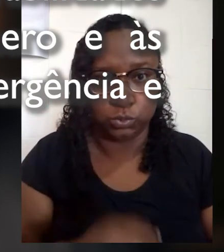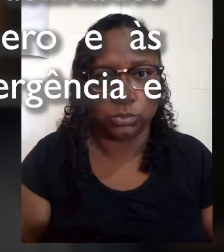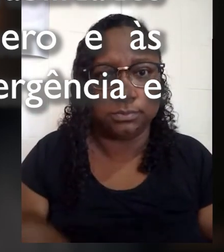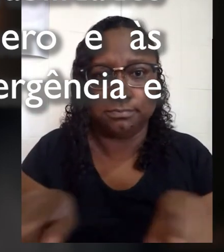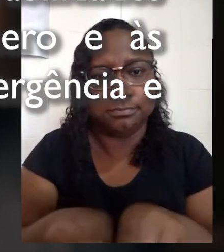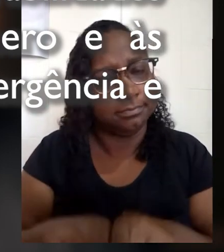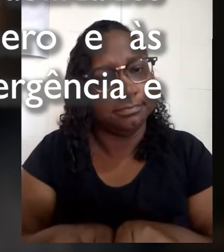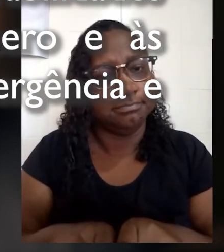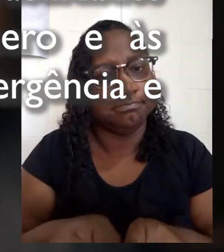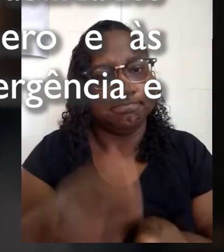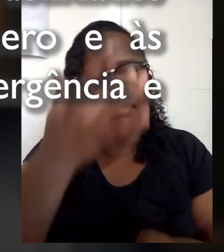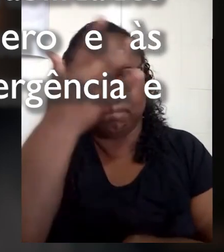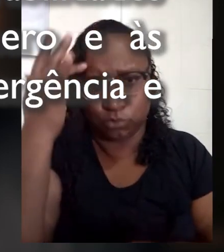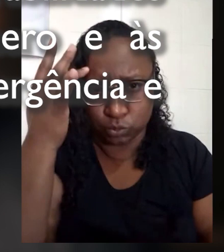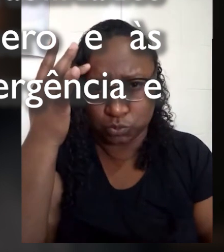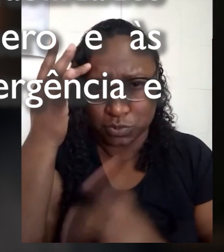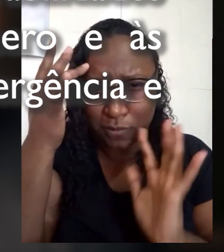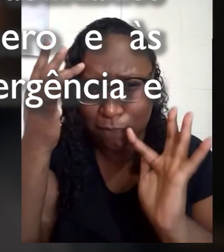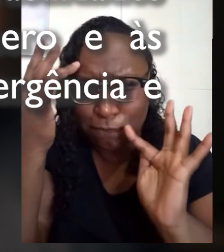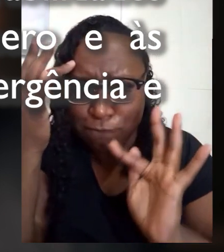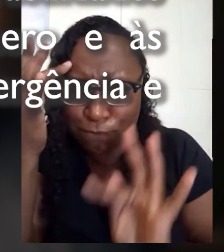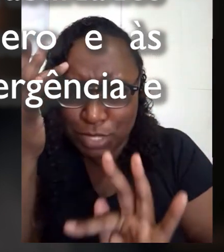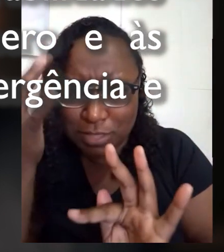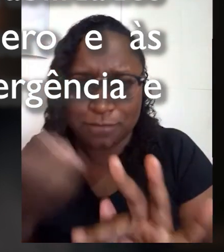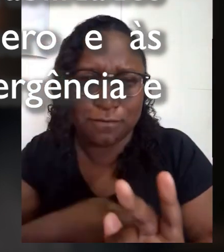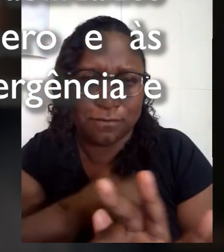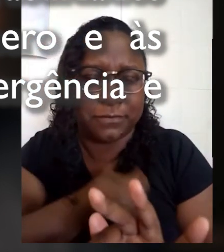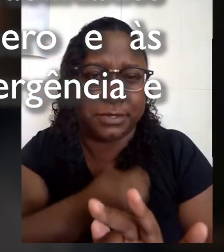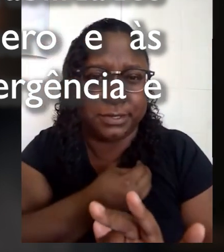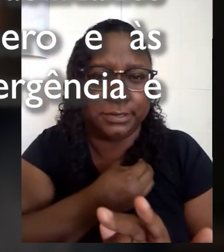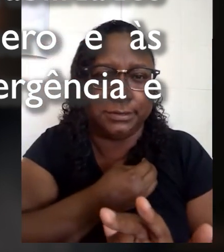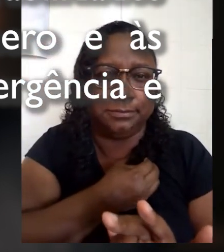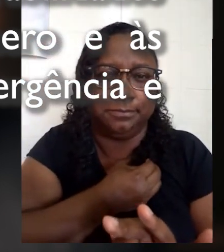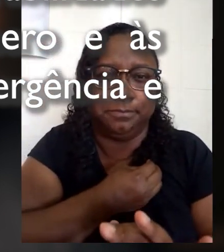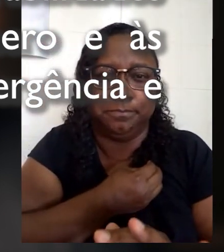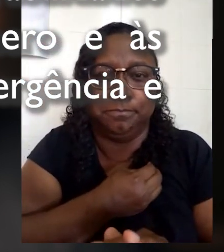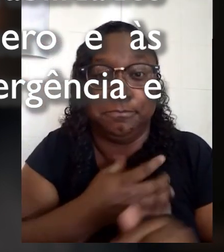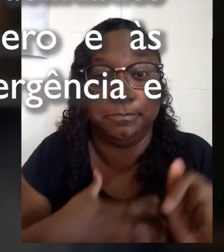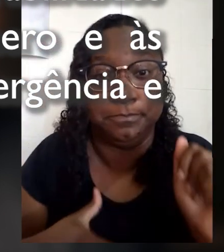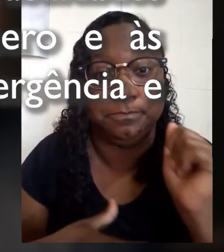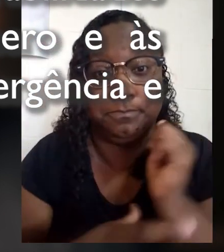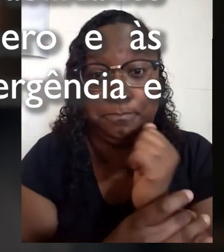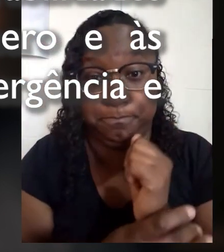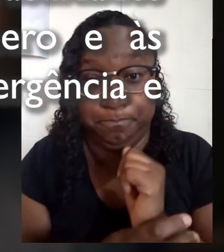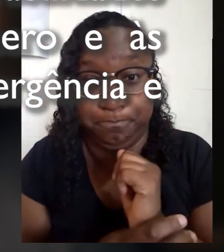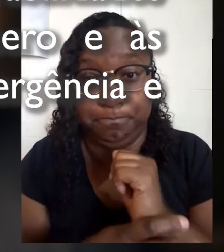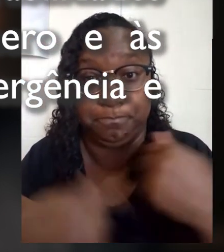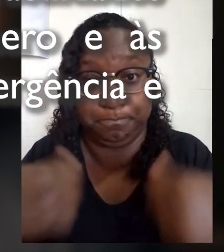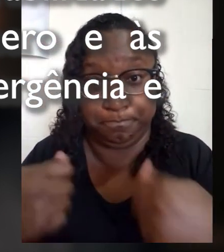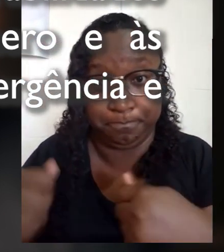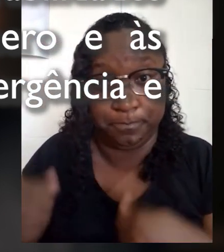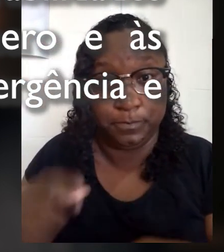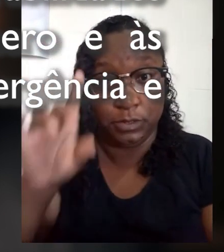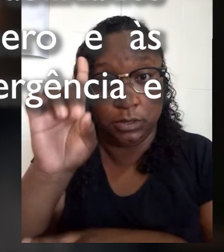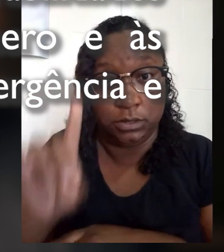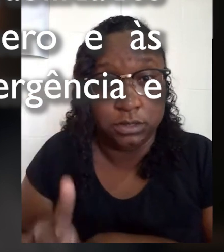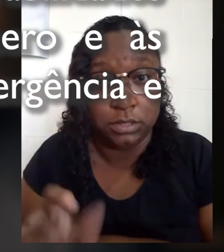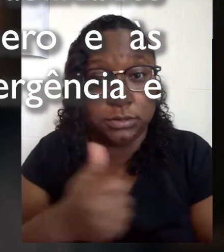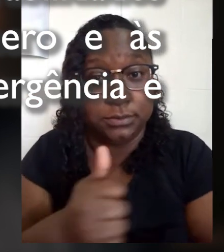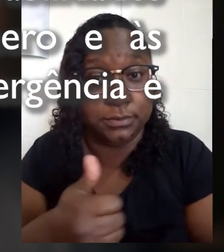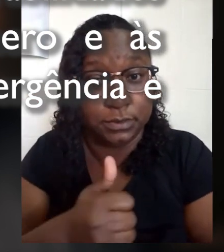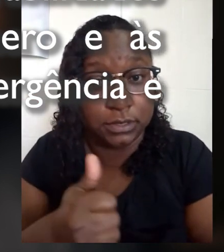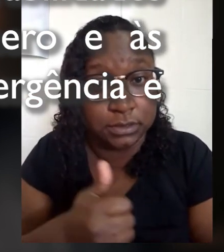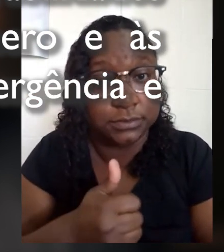inclusive para as pessoas em fim de vida, promovendo as necessidades e os direitos básicos de segurança física ao longo da vida,